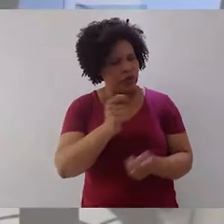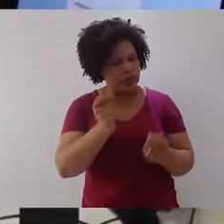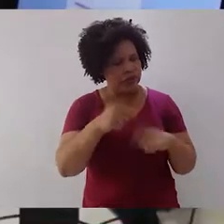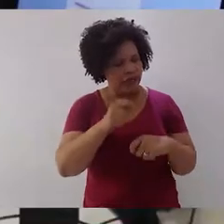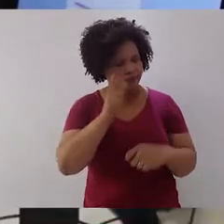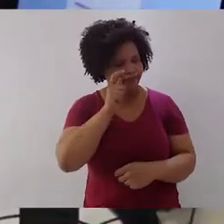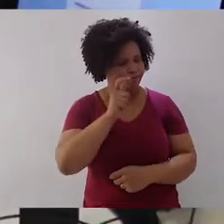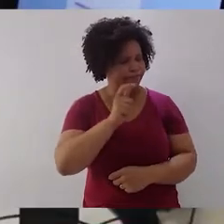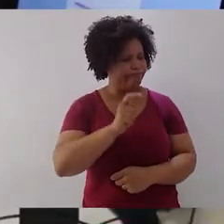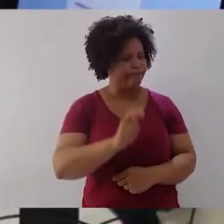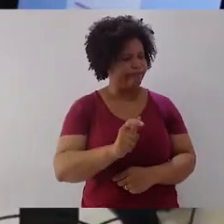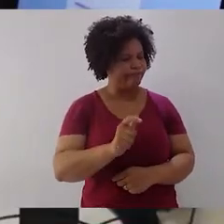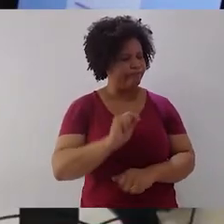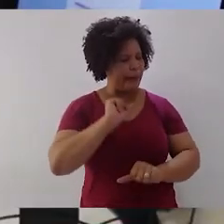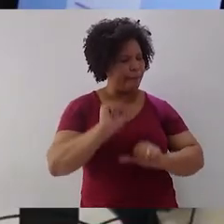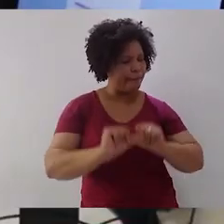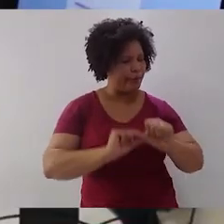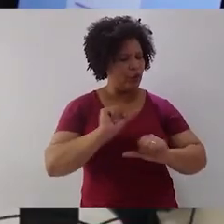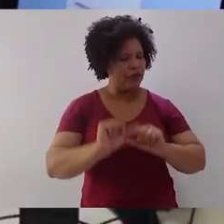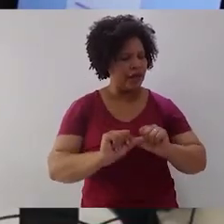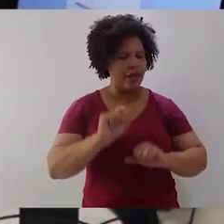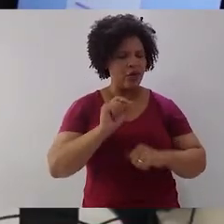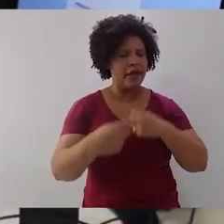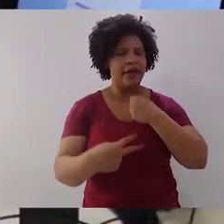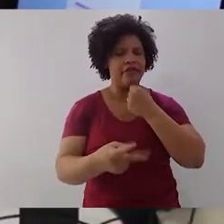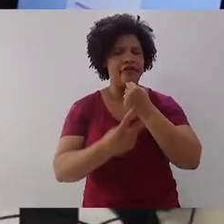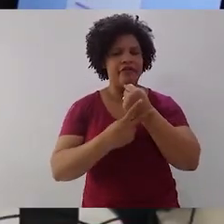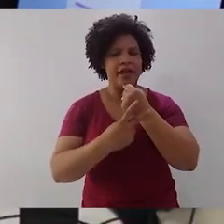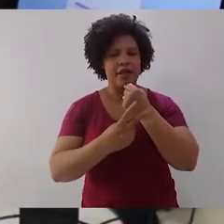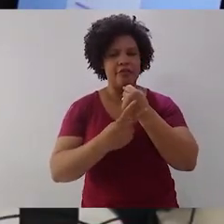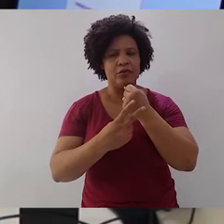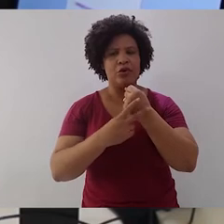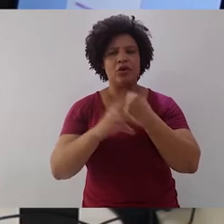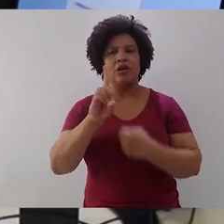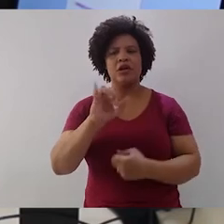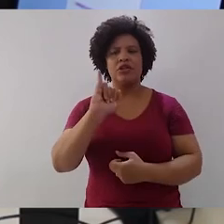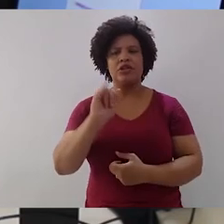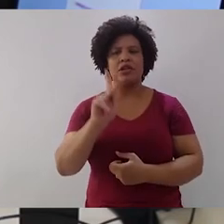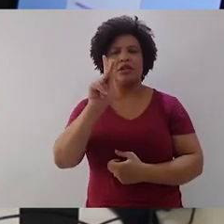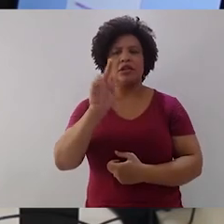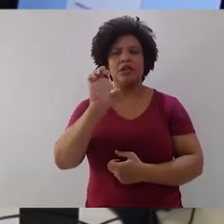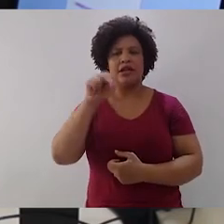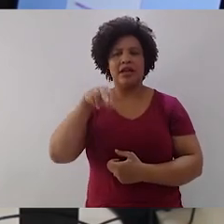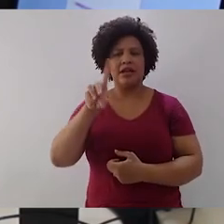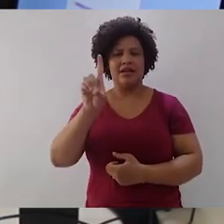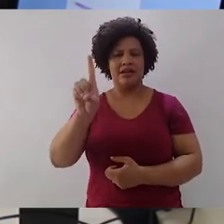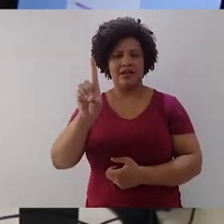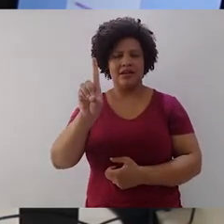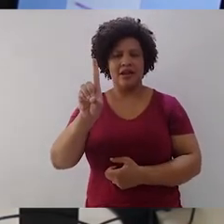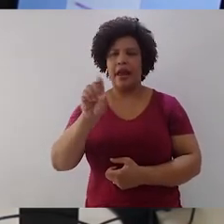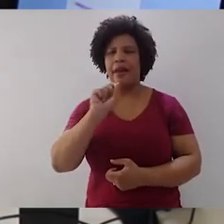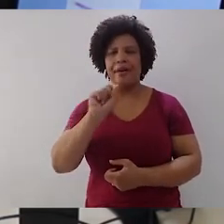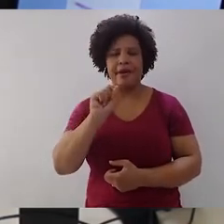atenção do escritor. São os chamados verbos de kinde, aqueles verbos que significam que alguém